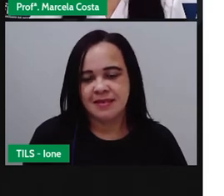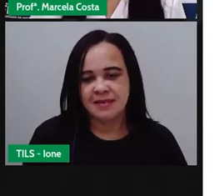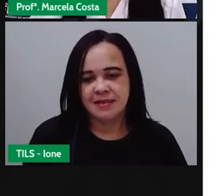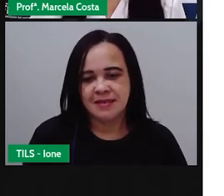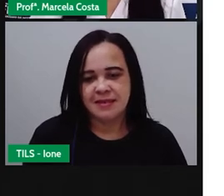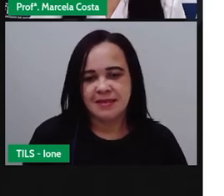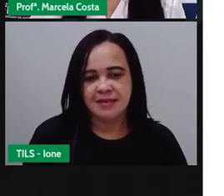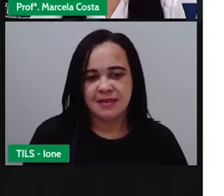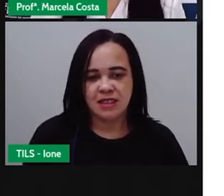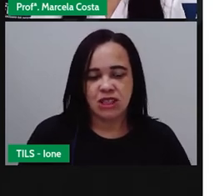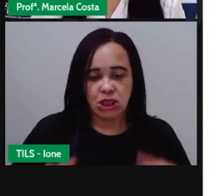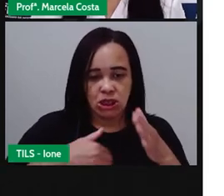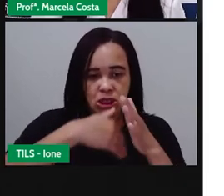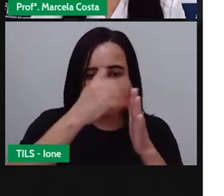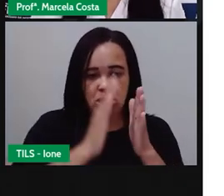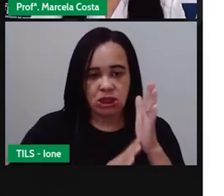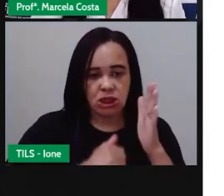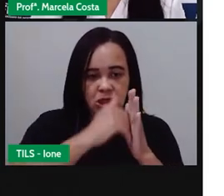tinta,